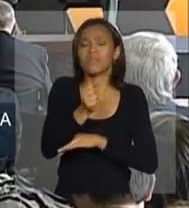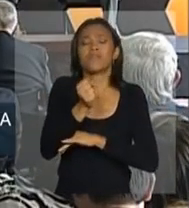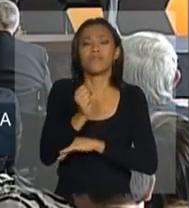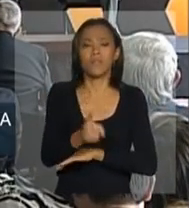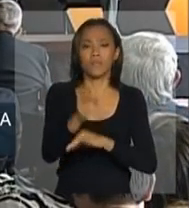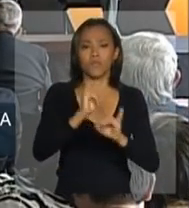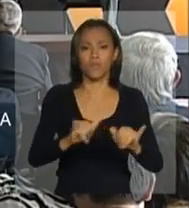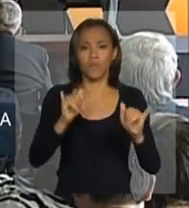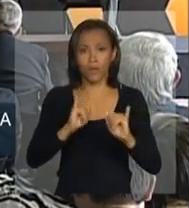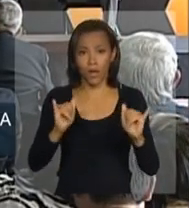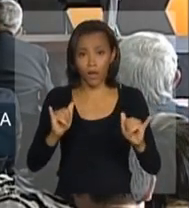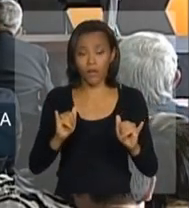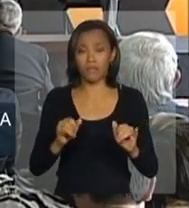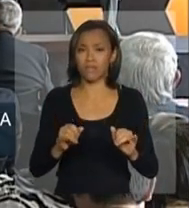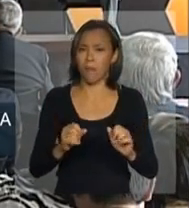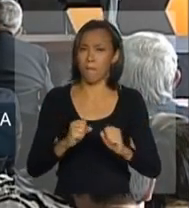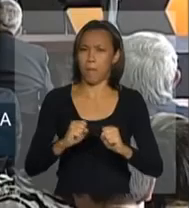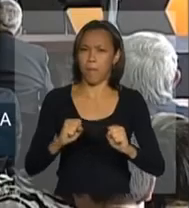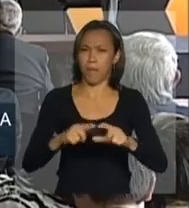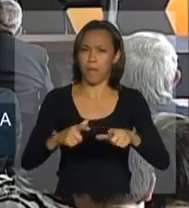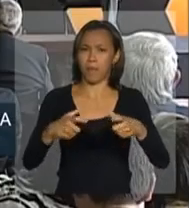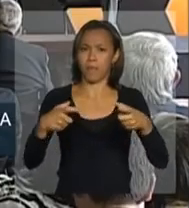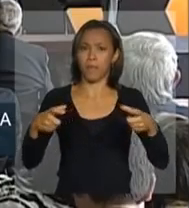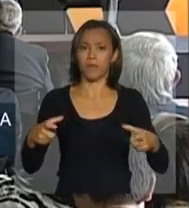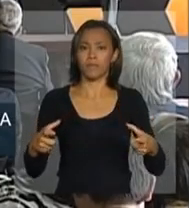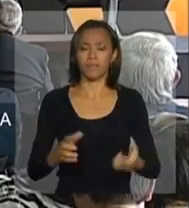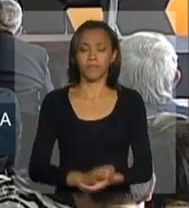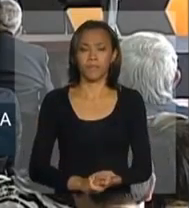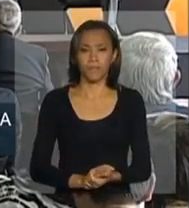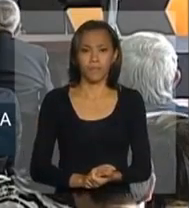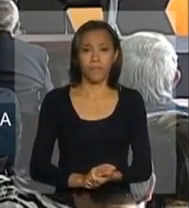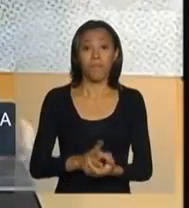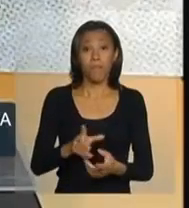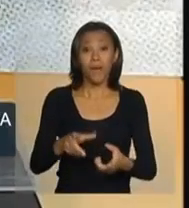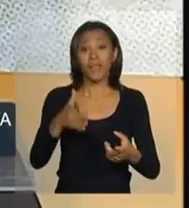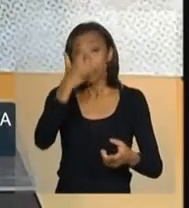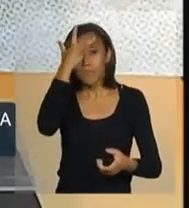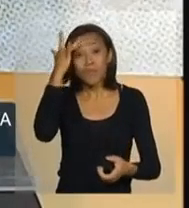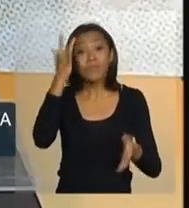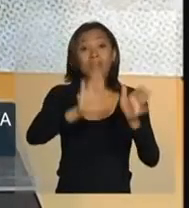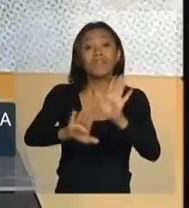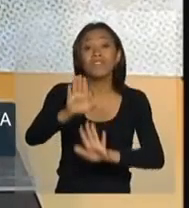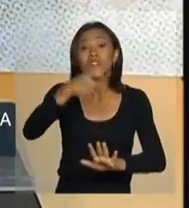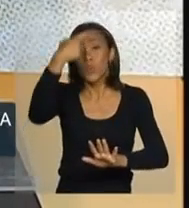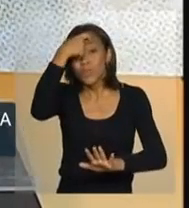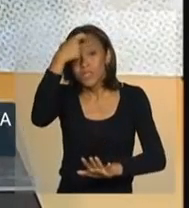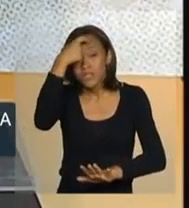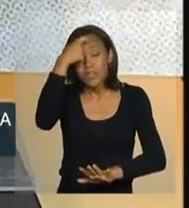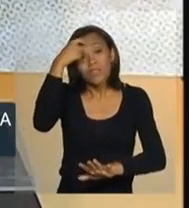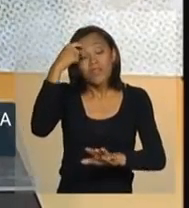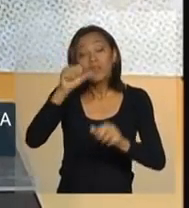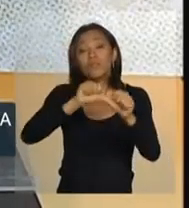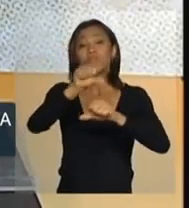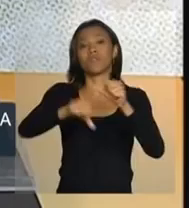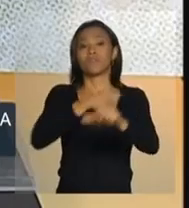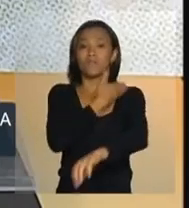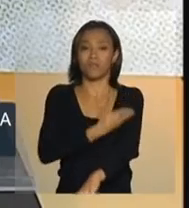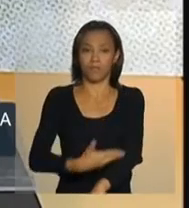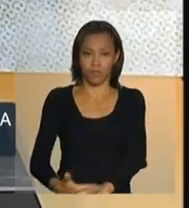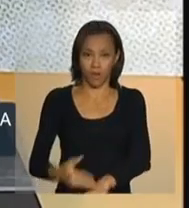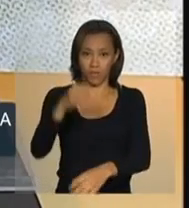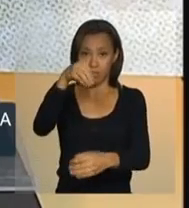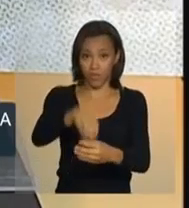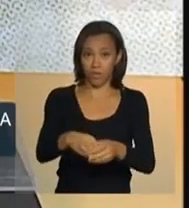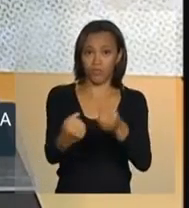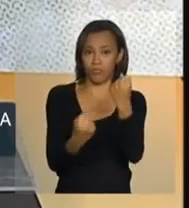enfim, com a grande divulgação para a conscientização e a mudança de postura no trânsito. Pode passar, por gentileza.